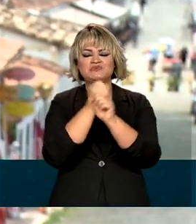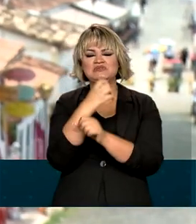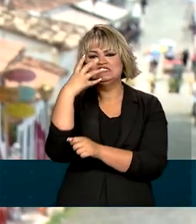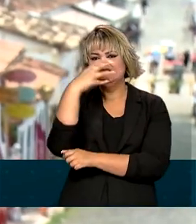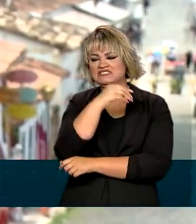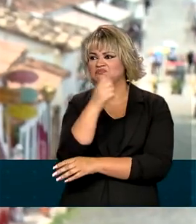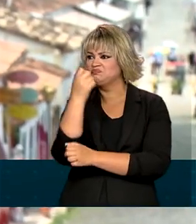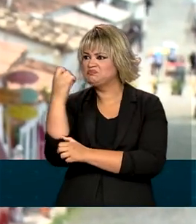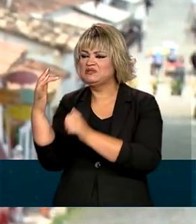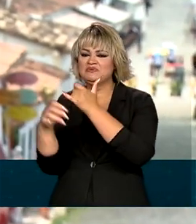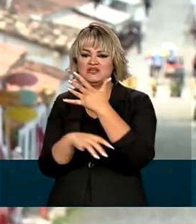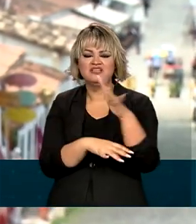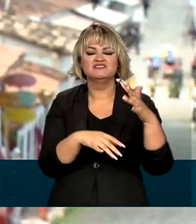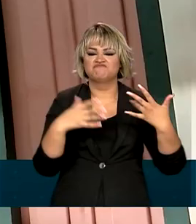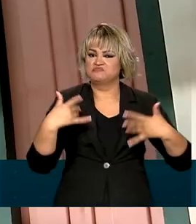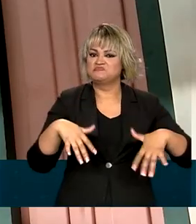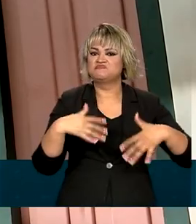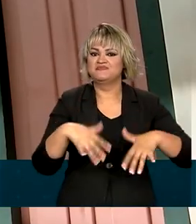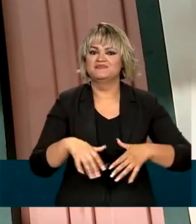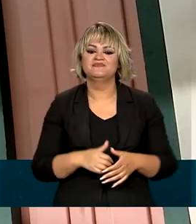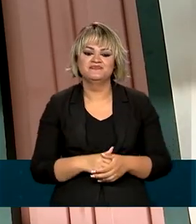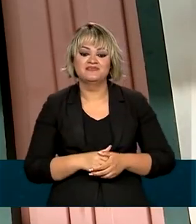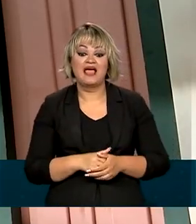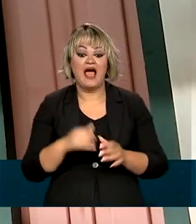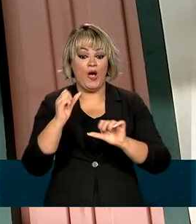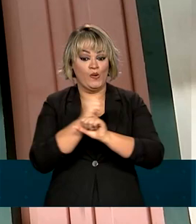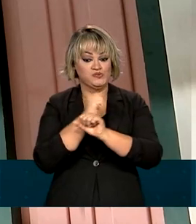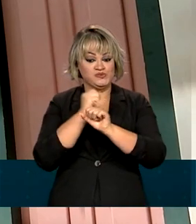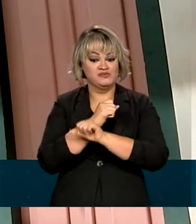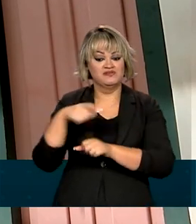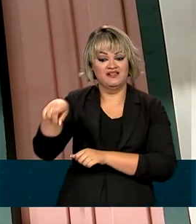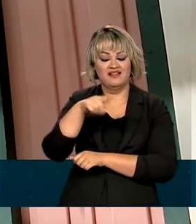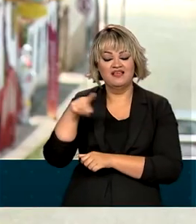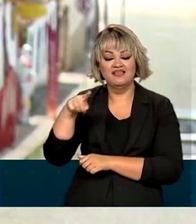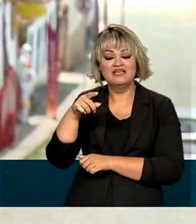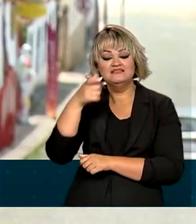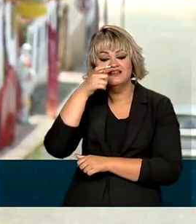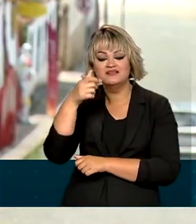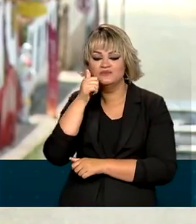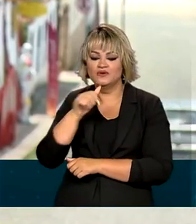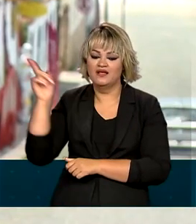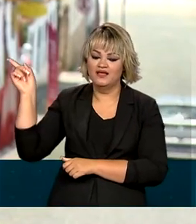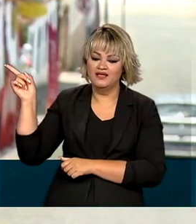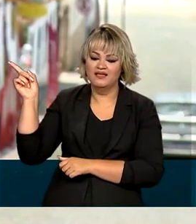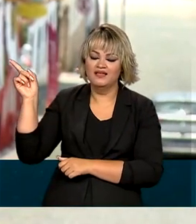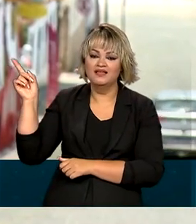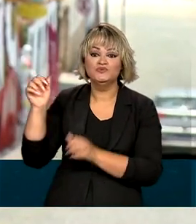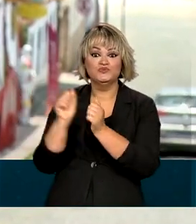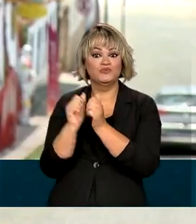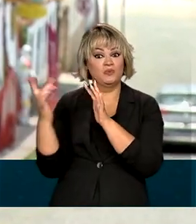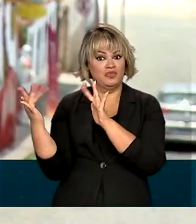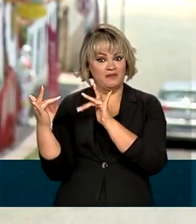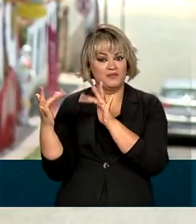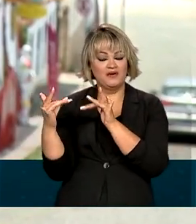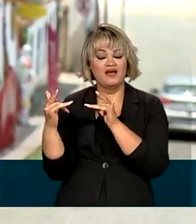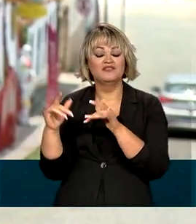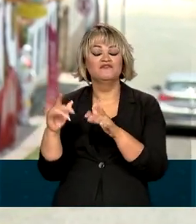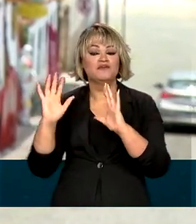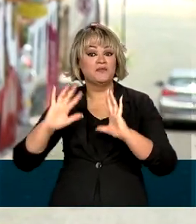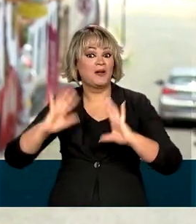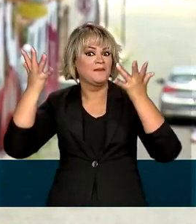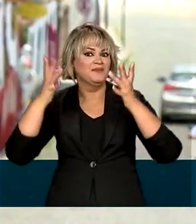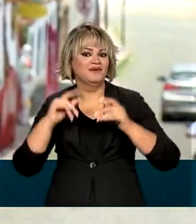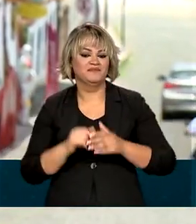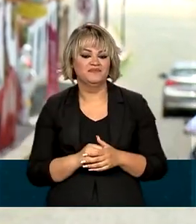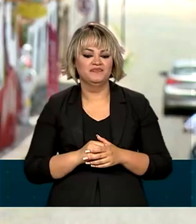natureza incrível em volta. A arquitetura chamou a atenção de Ana Beatriz, que veio com o namorado para uma comemoração